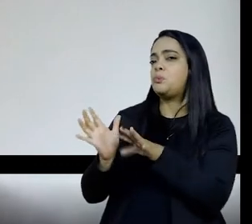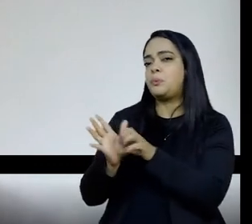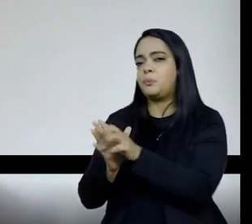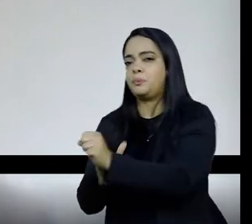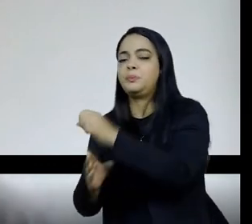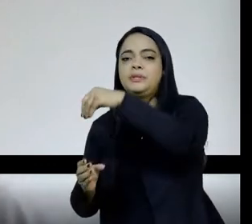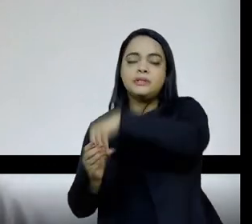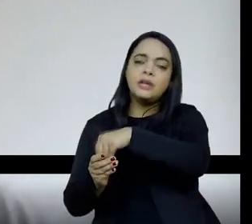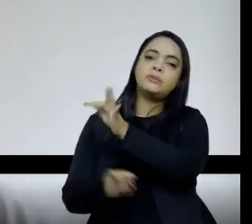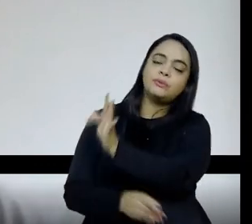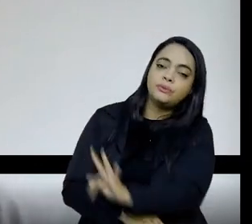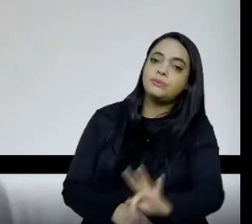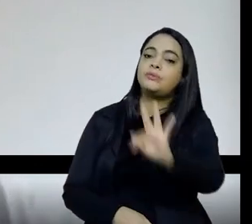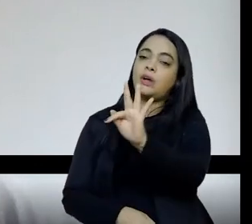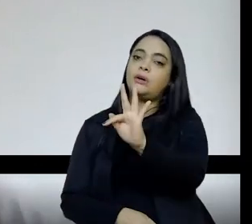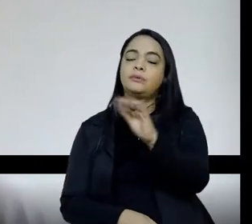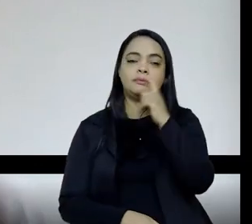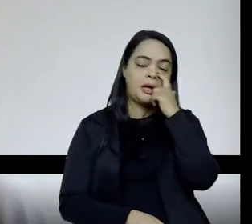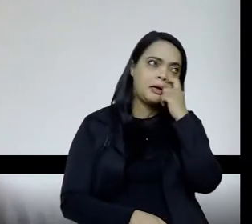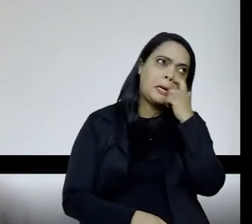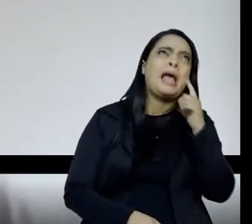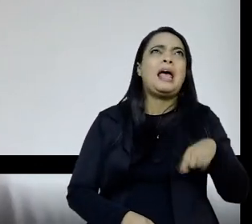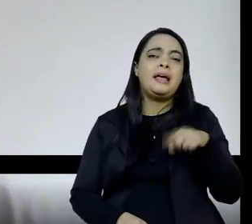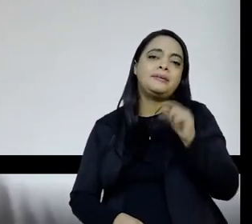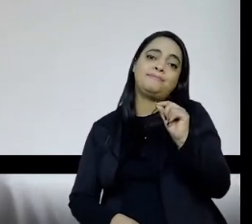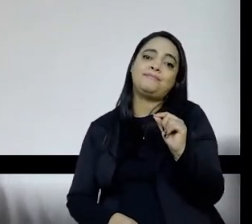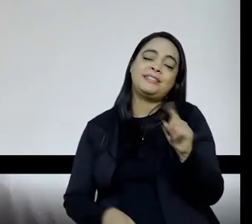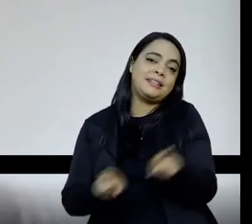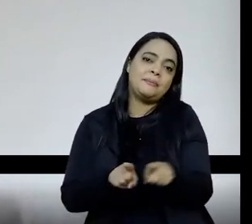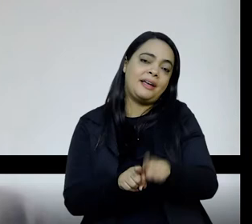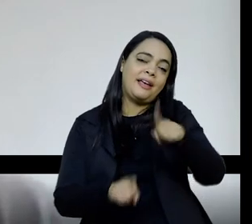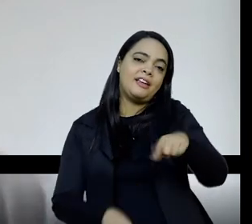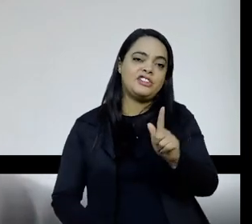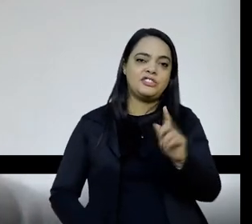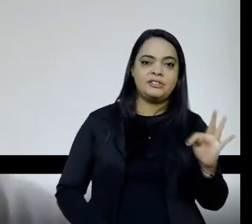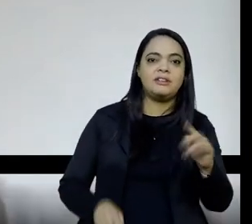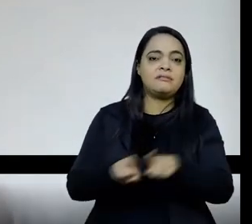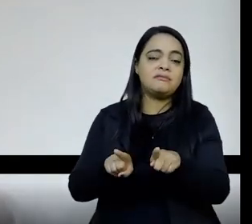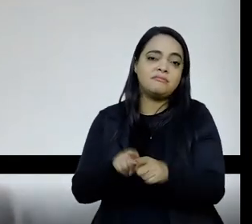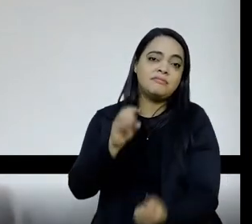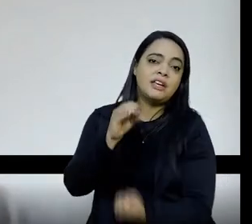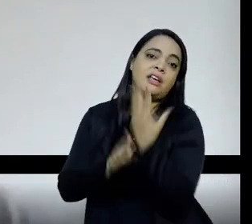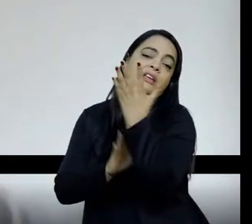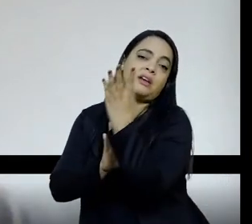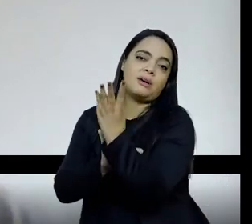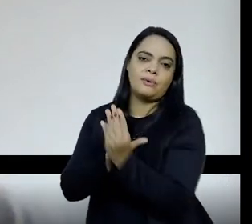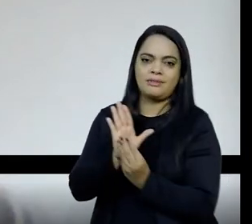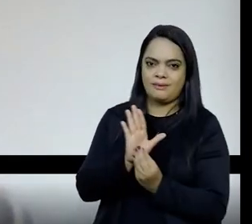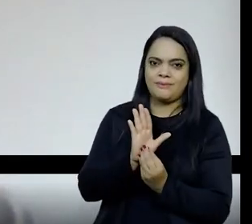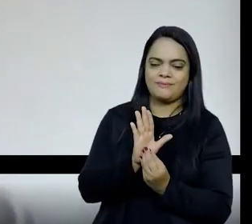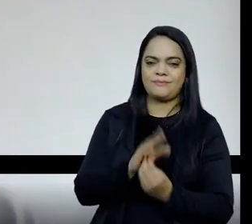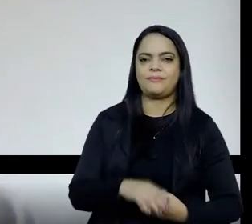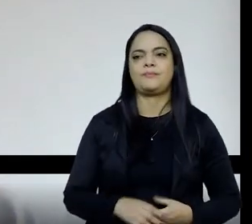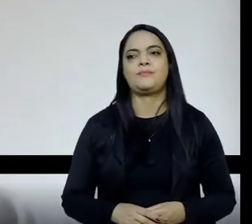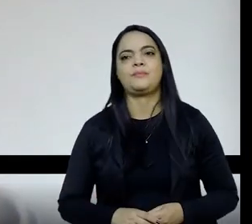faculdades. De certa forma, eles são uma espécie de GTs também, que vão produzir conteúdos, né? Quer dizer, se eles